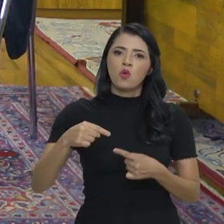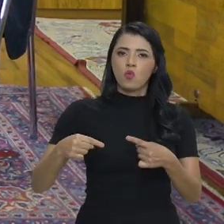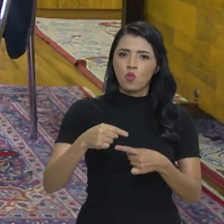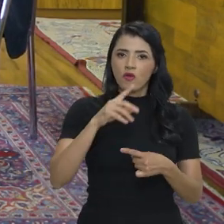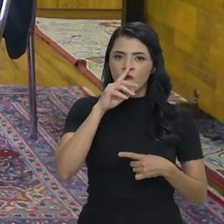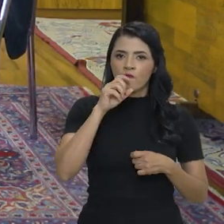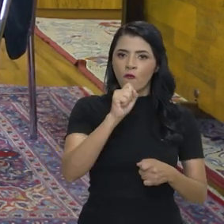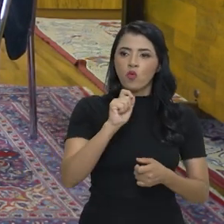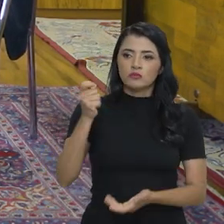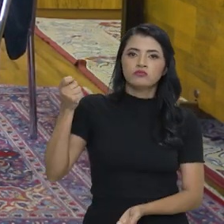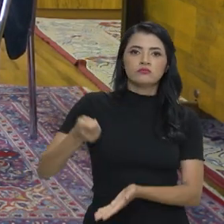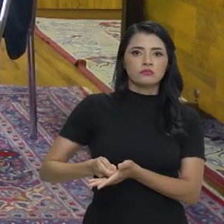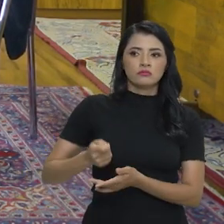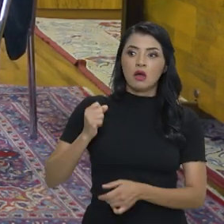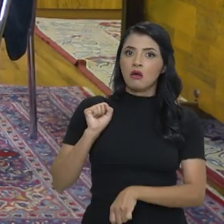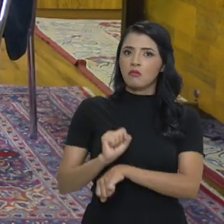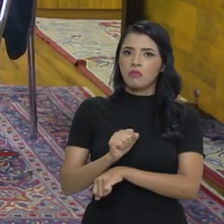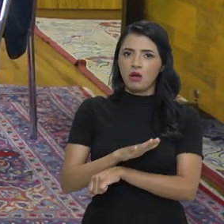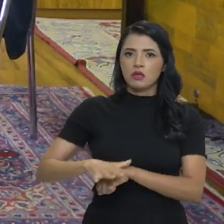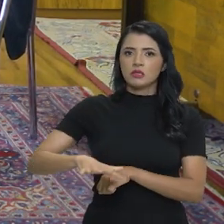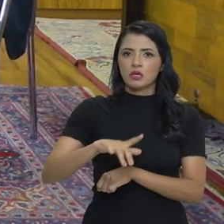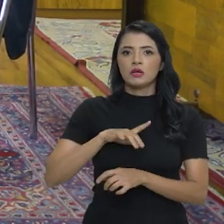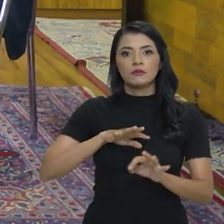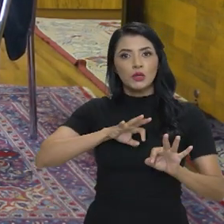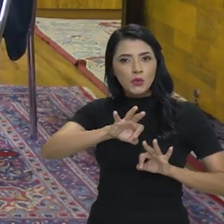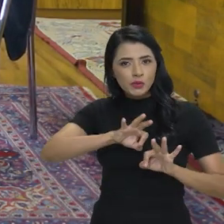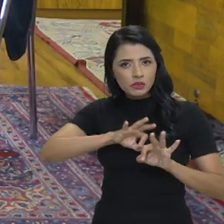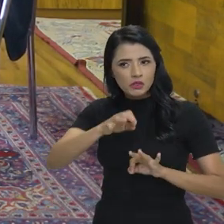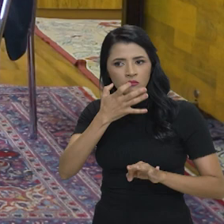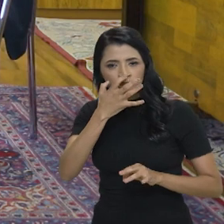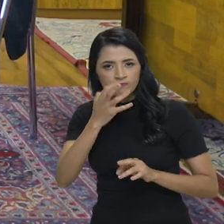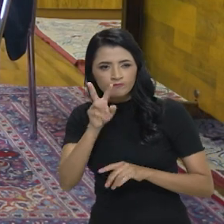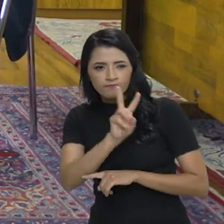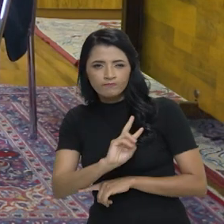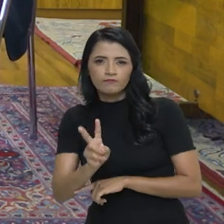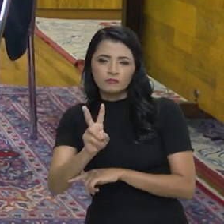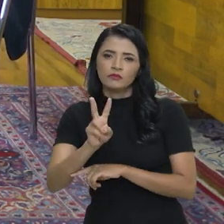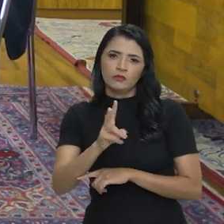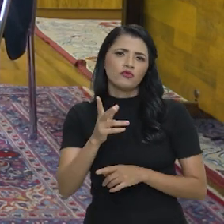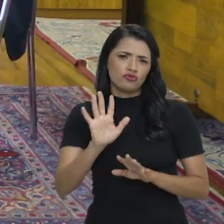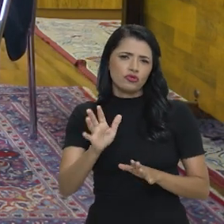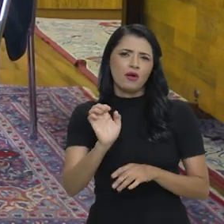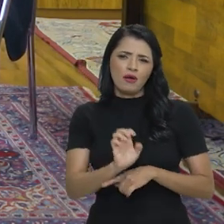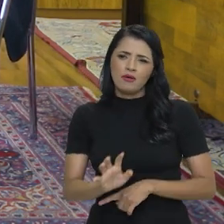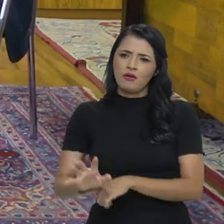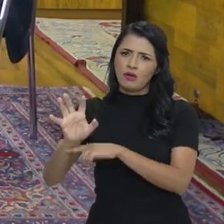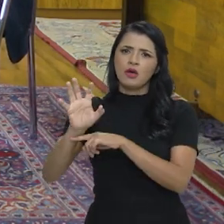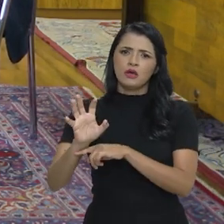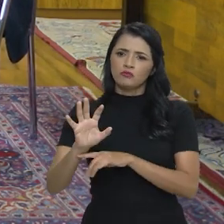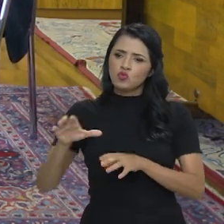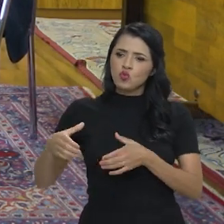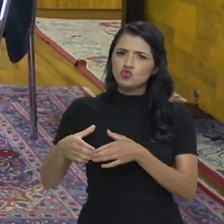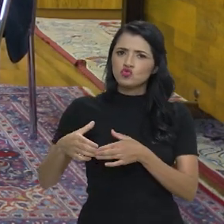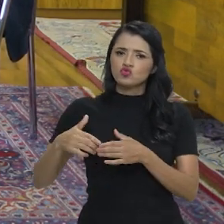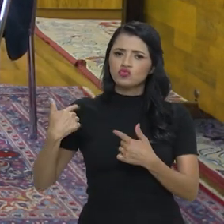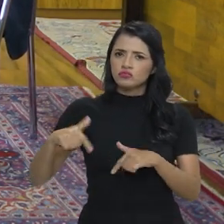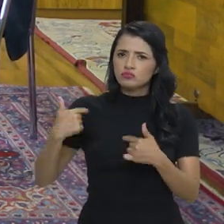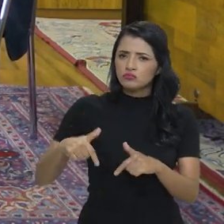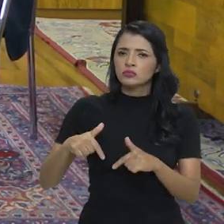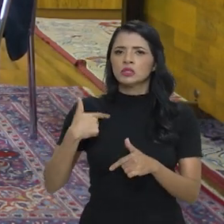combinação da força, da repressão desses setores organizados, conforme nós dissemos aqui, os vários entes da República atuando